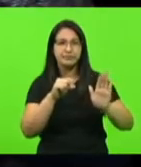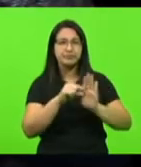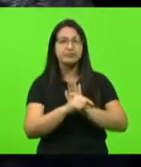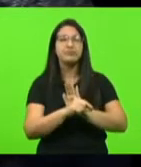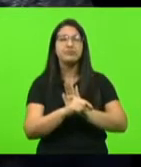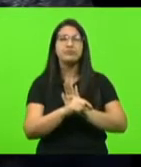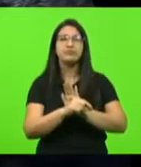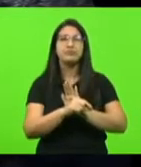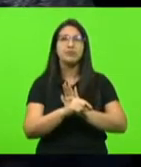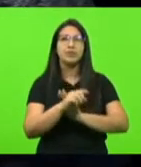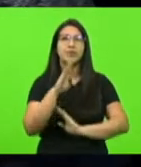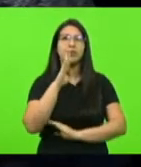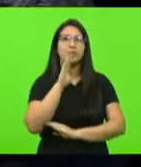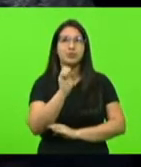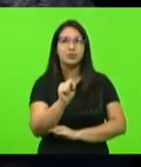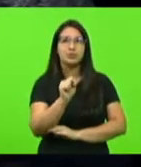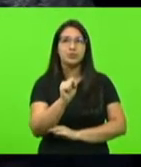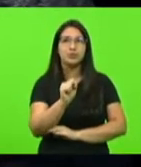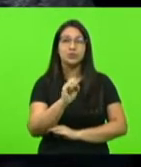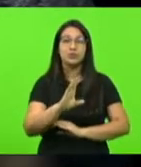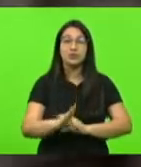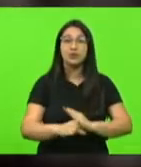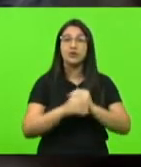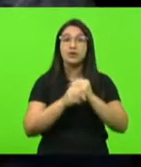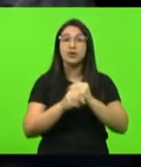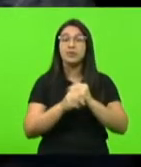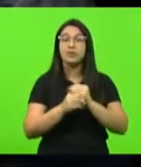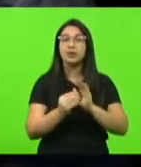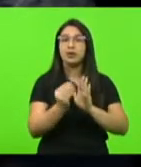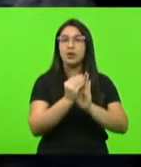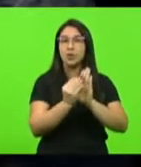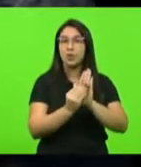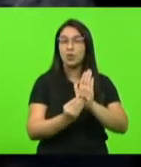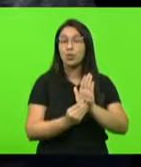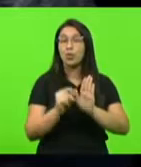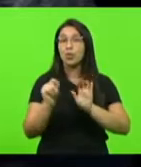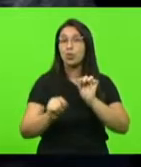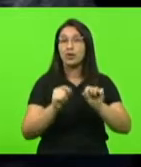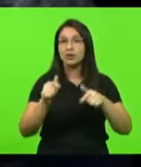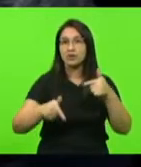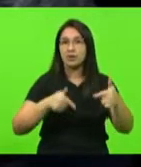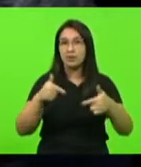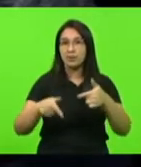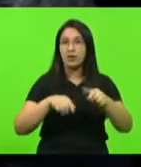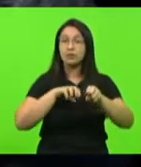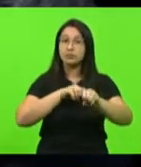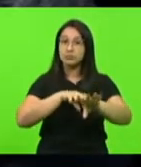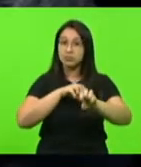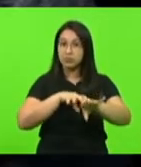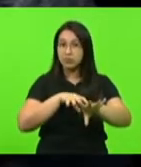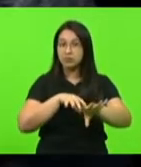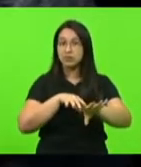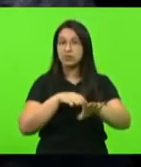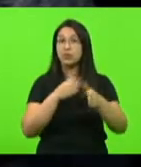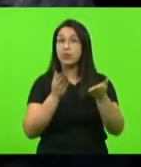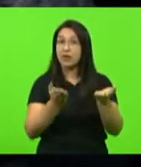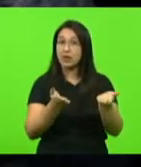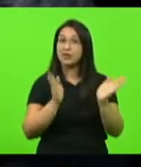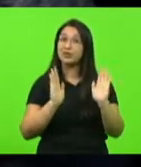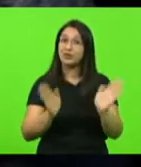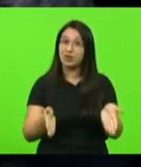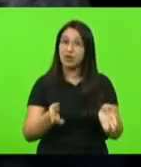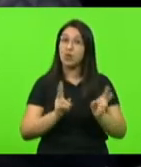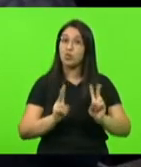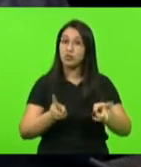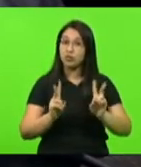deputado Bruno Souza, que colocou ali também as atividades de educação, o qual foi mantido, mas